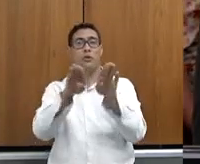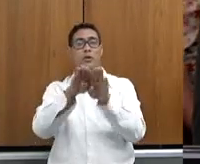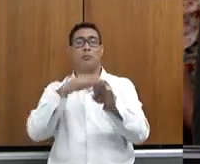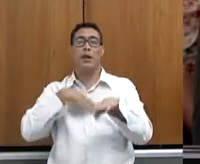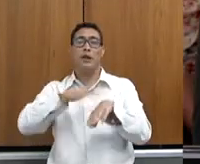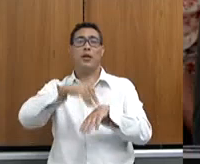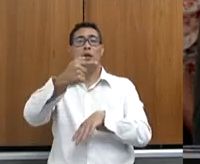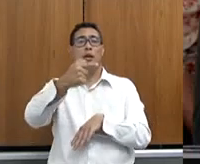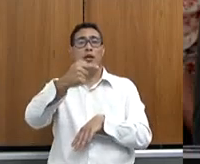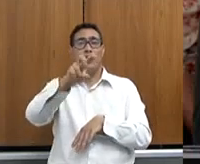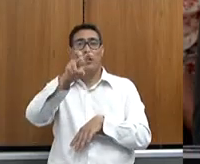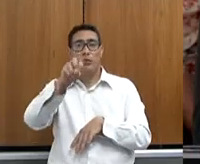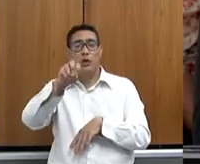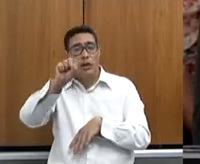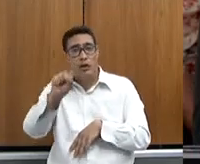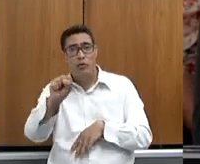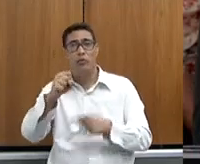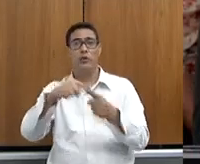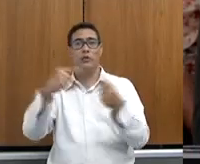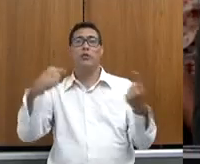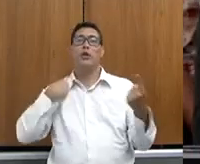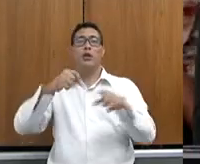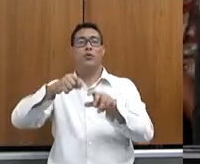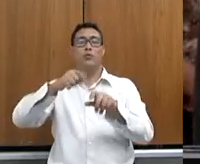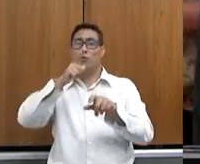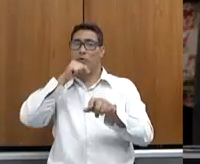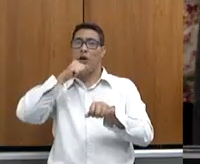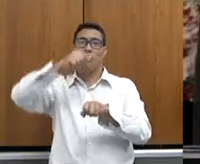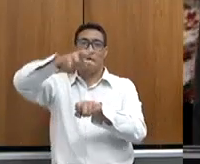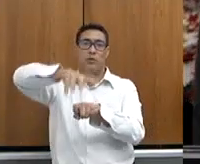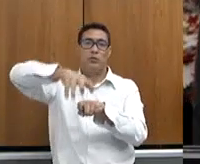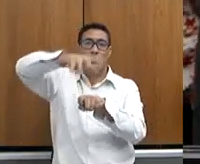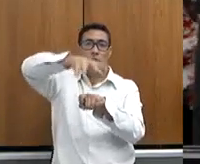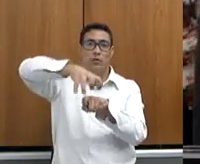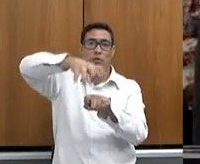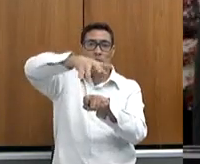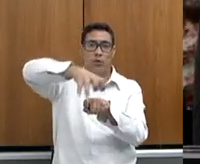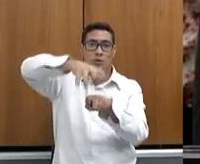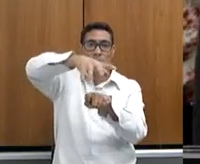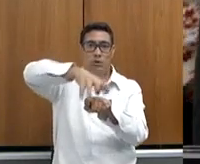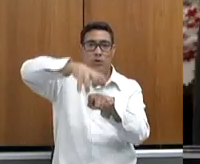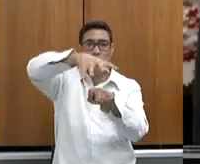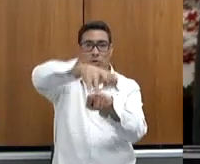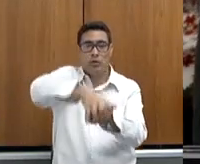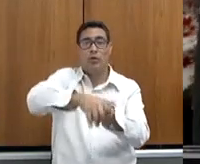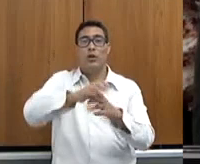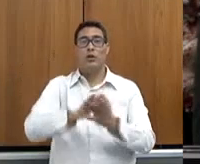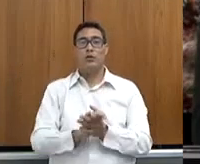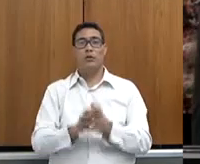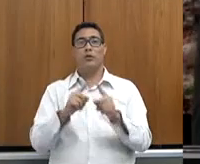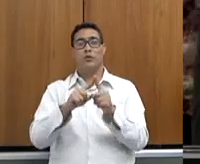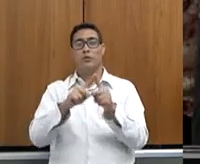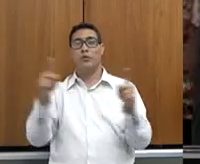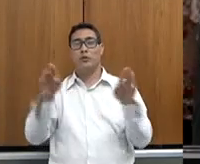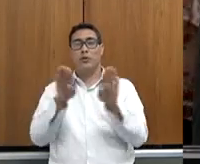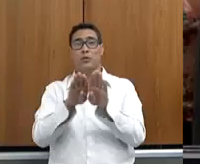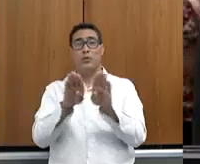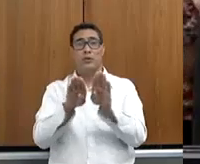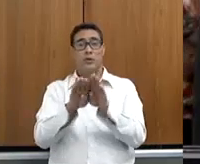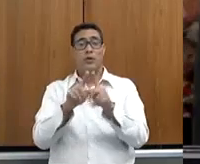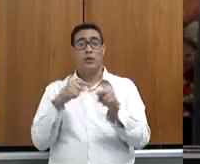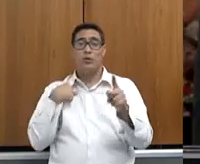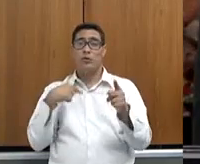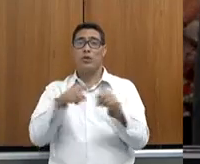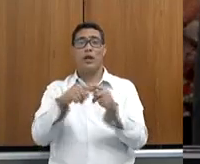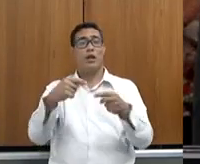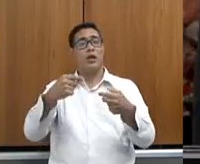758 famílias com kits de irrigação. Nós tivemos um período agora eleitoral, não podemos terminar a entrega dos kits de